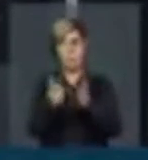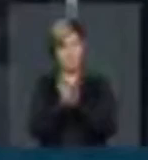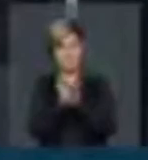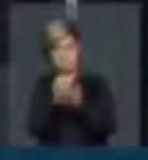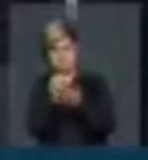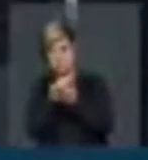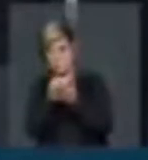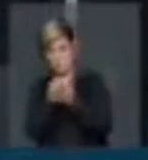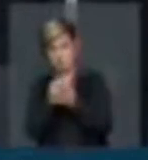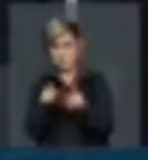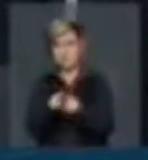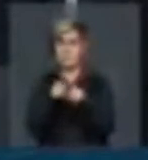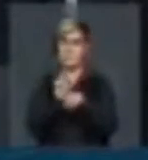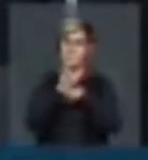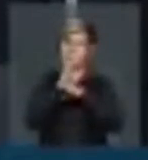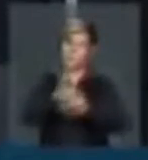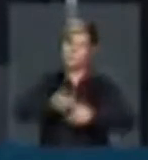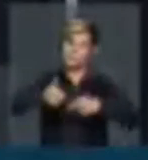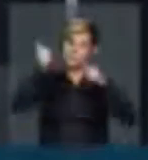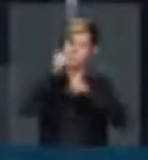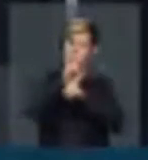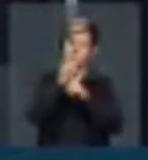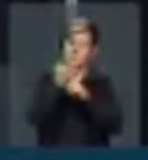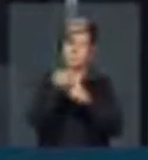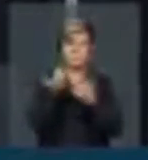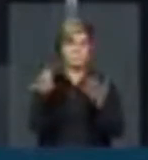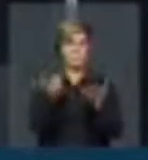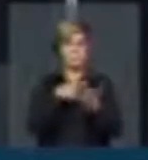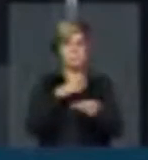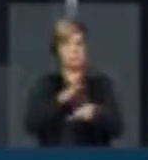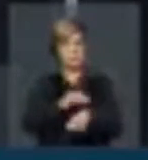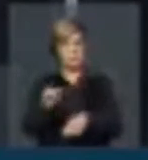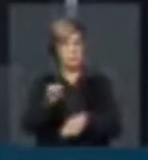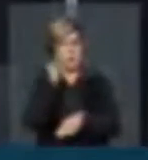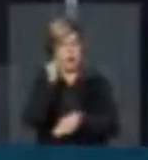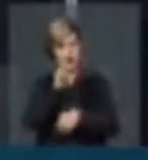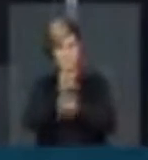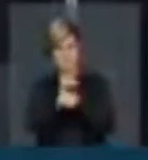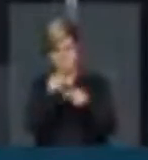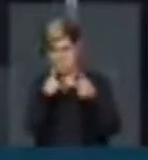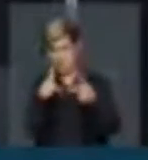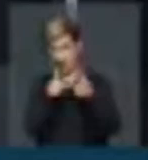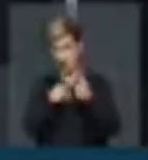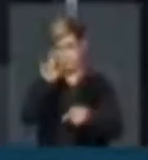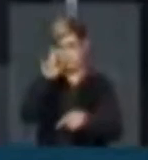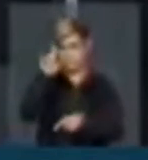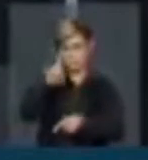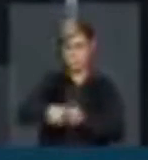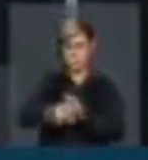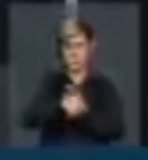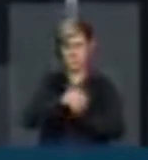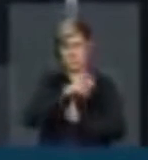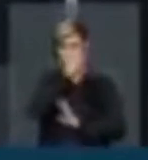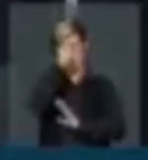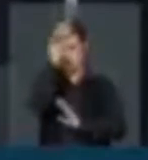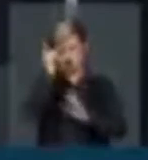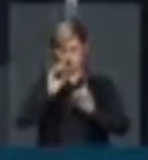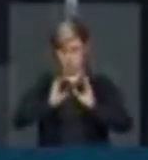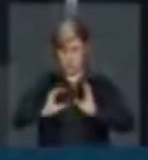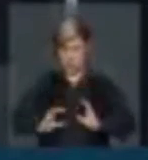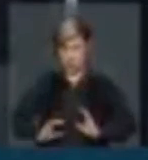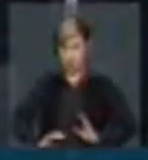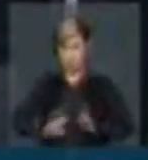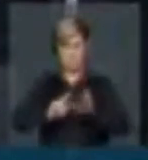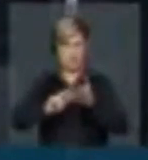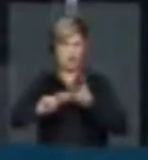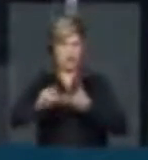sociedade. O sujeito mais ativo dessa luta e da defesa desses direitos é a cidadã, é o cidadão, aqueles